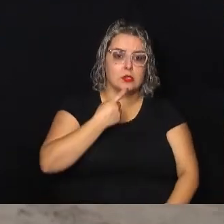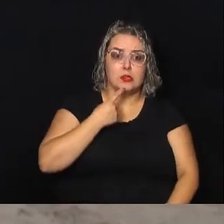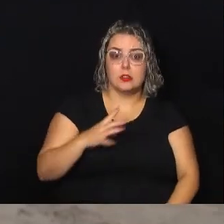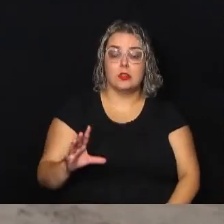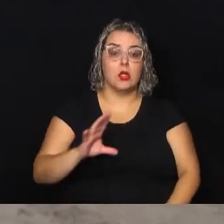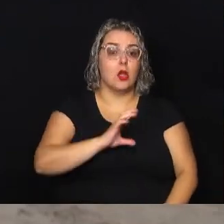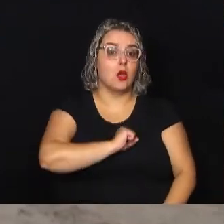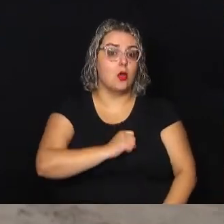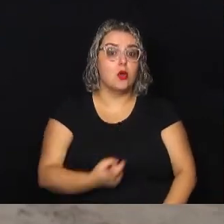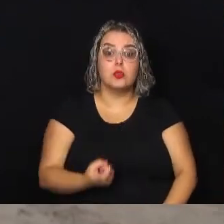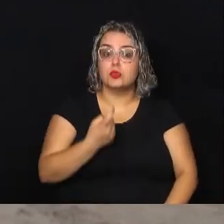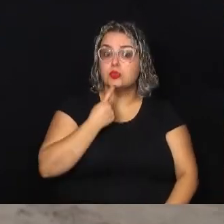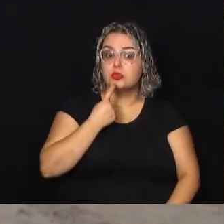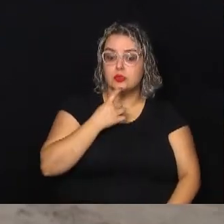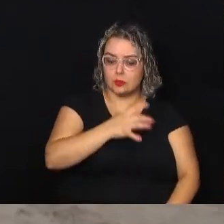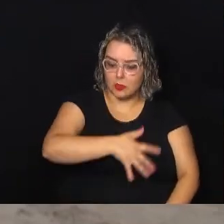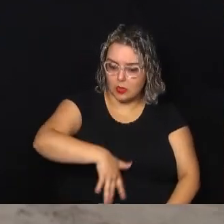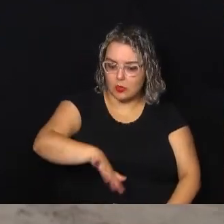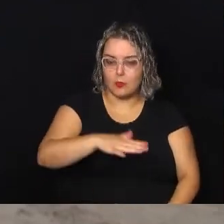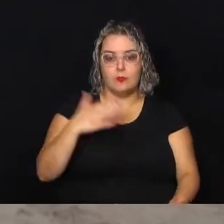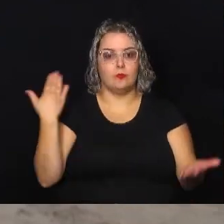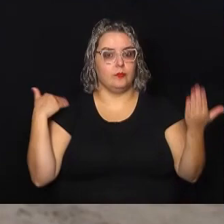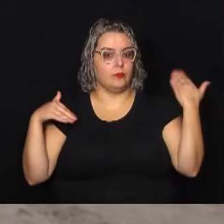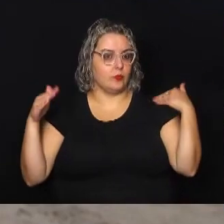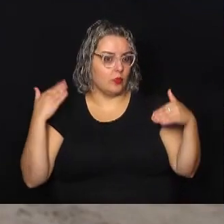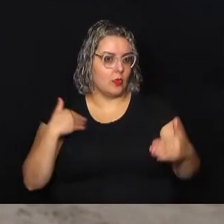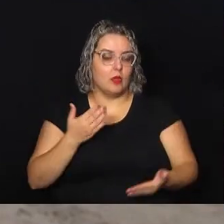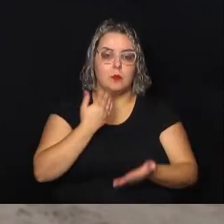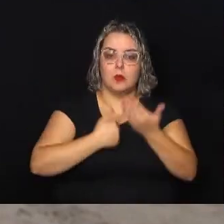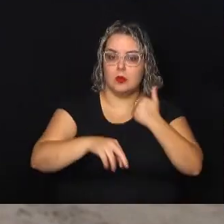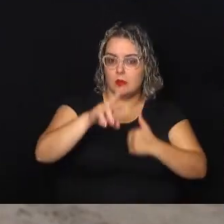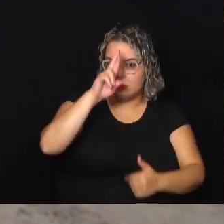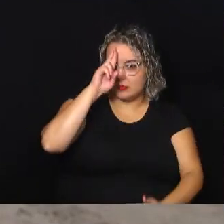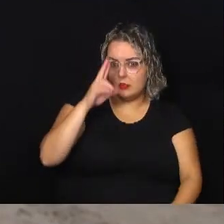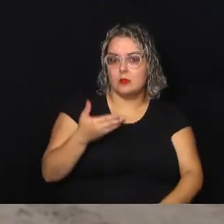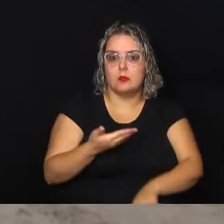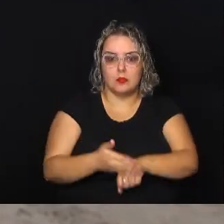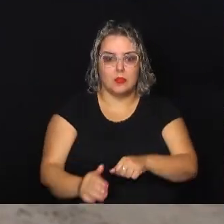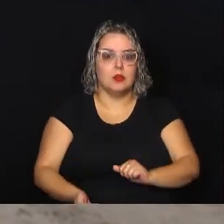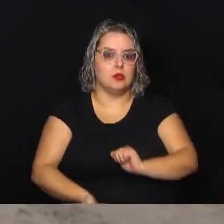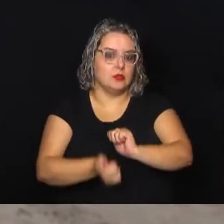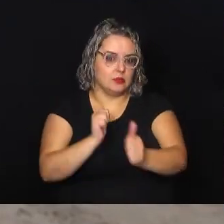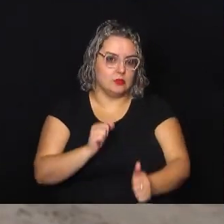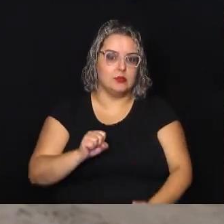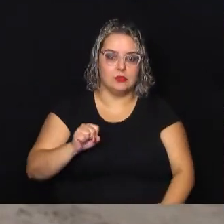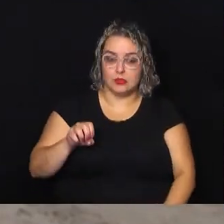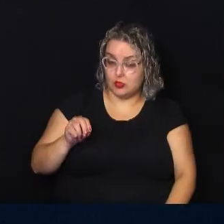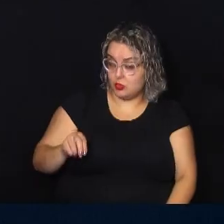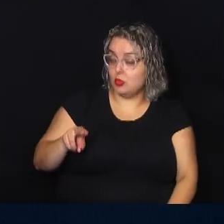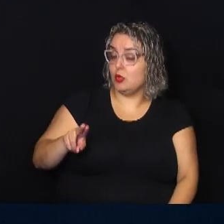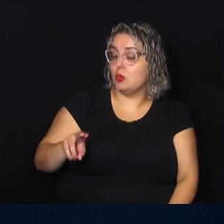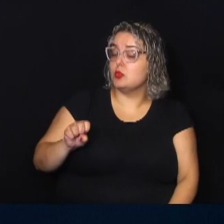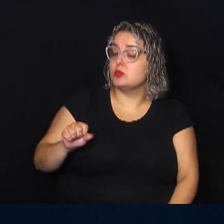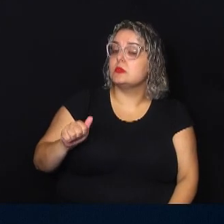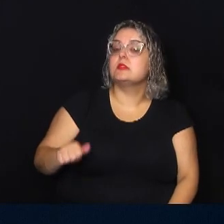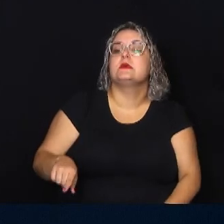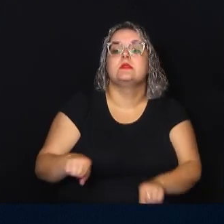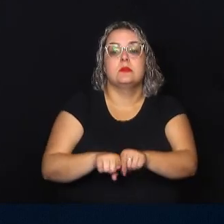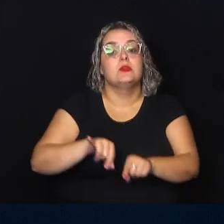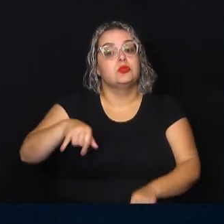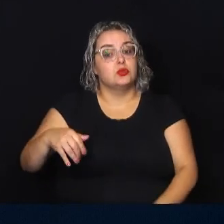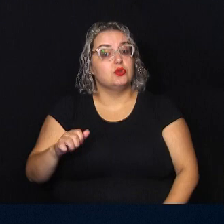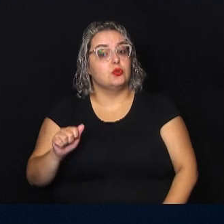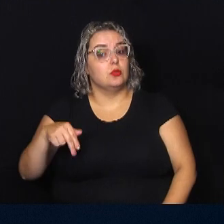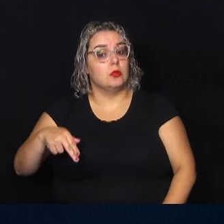que gosta de Campinas e região de vir passear, almoçar, praticar esportes em Sousa e Joaquim Egídio. Em 2022,